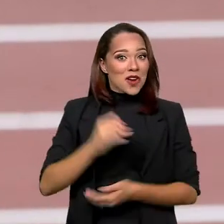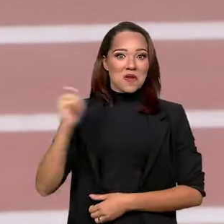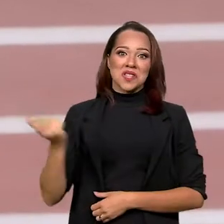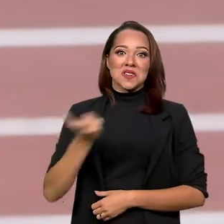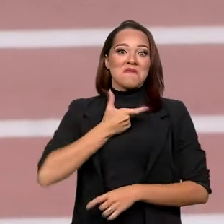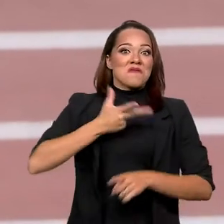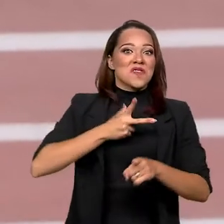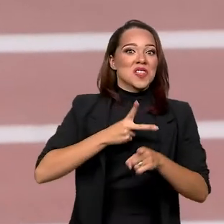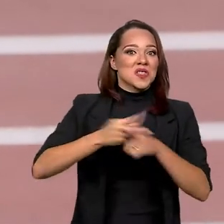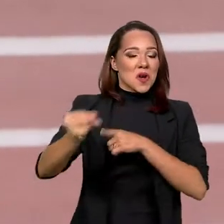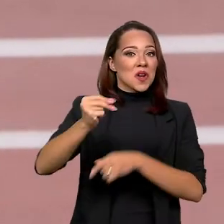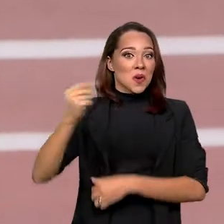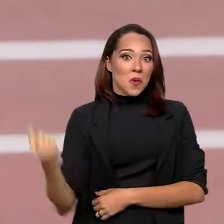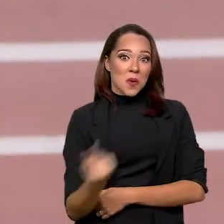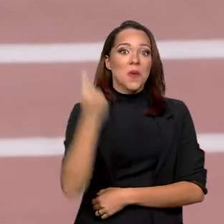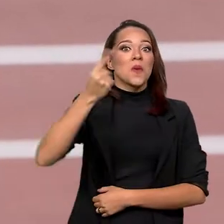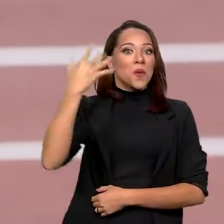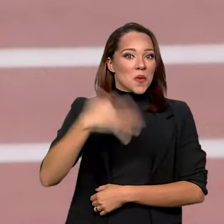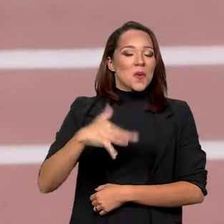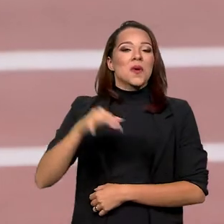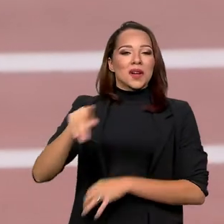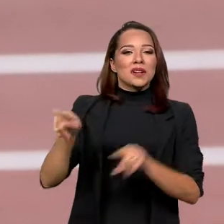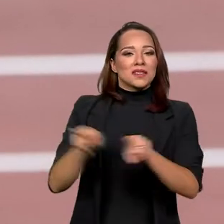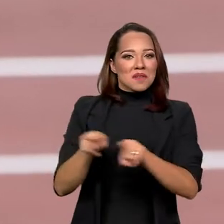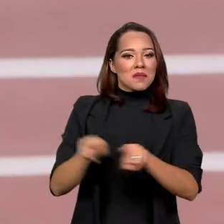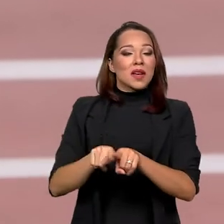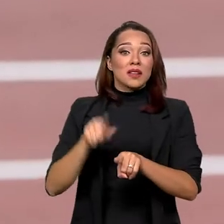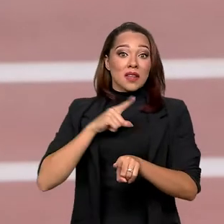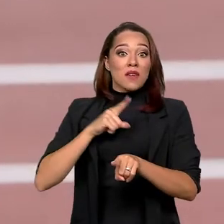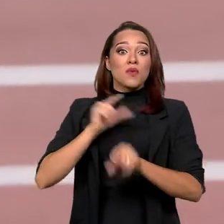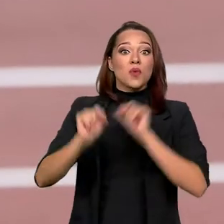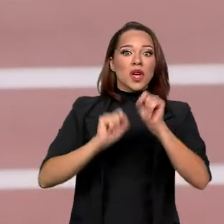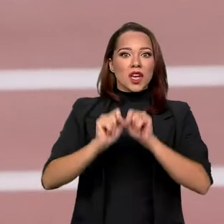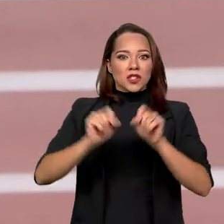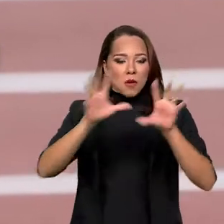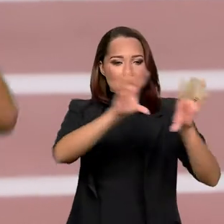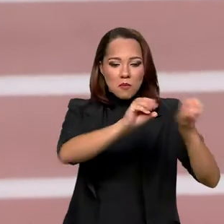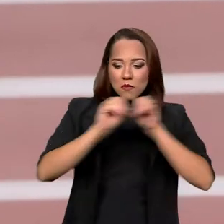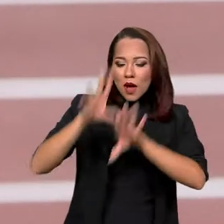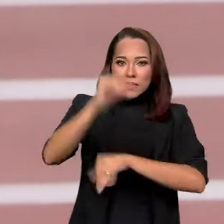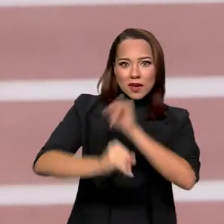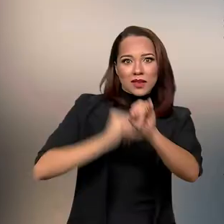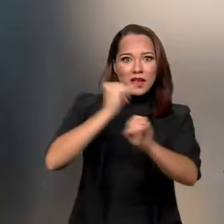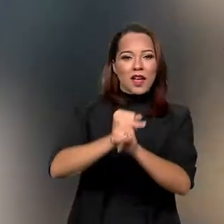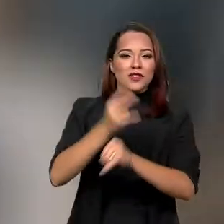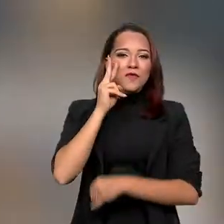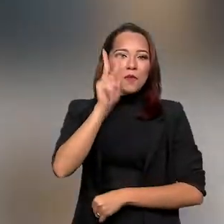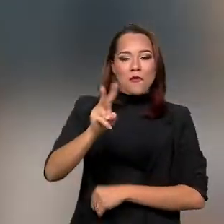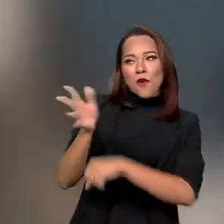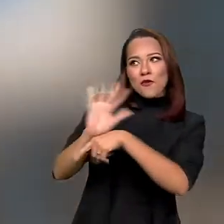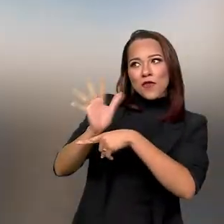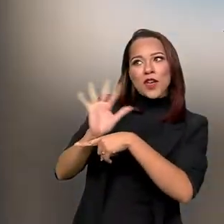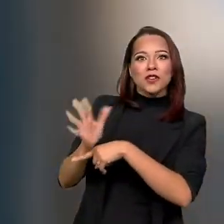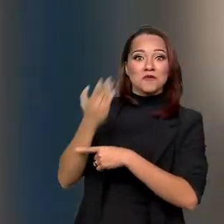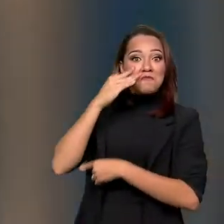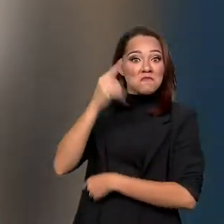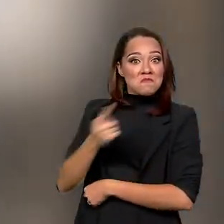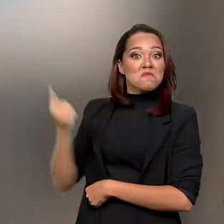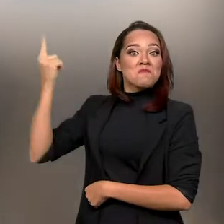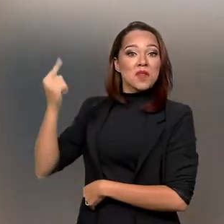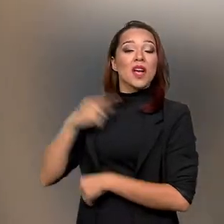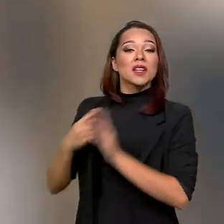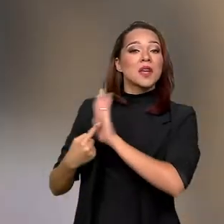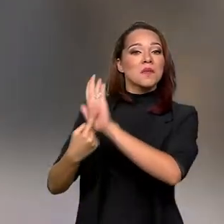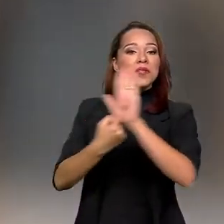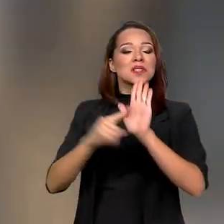histórica. Ele, inclusive, fez questão de postar na internet. Solta o vídeo aí, editor. Tá aí, ó. Ele tá mostrando pra gente